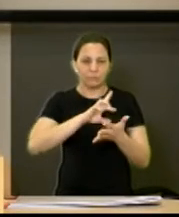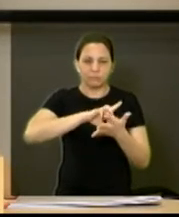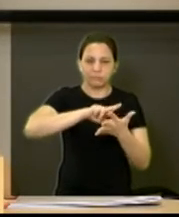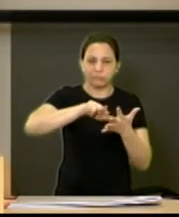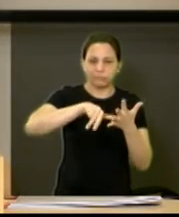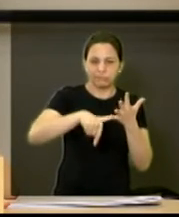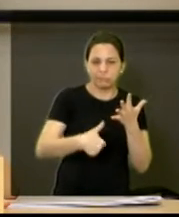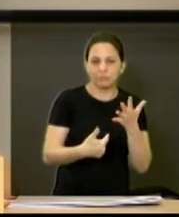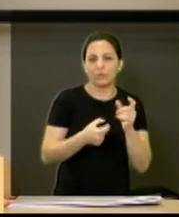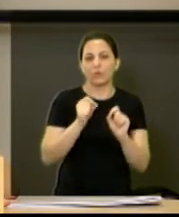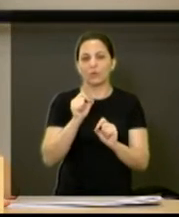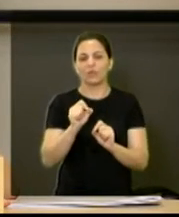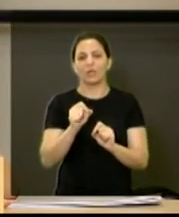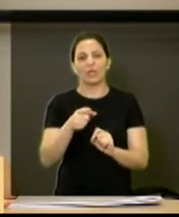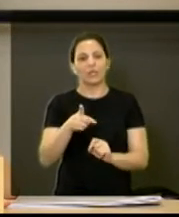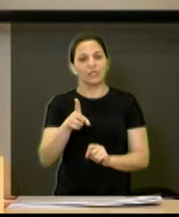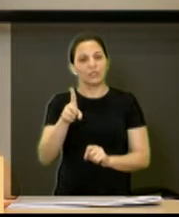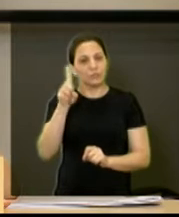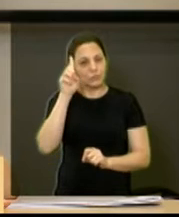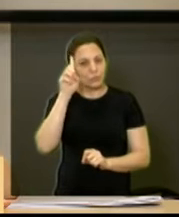aumentando dia a dia.